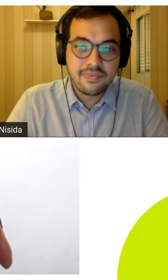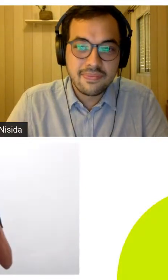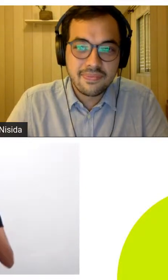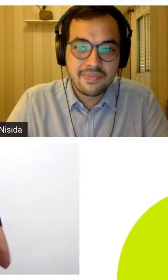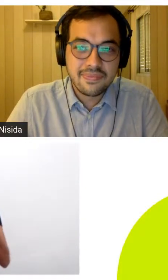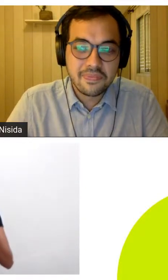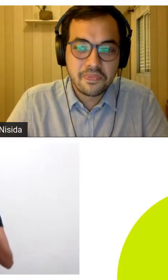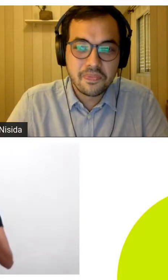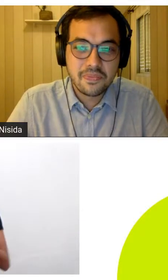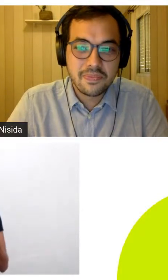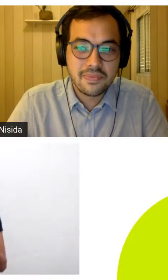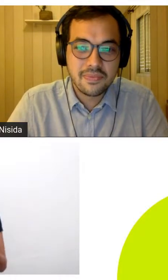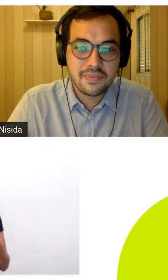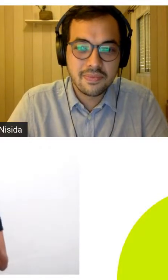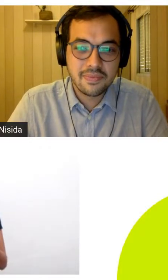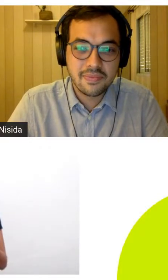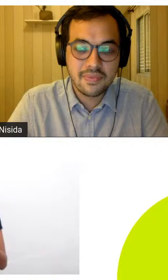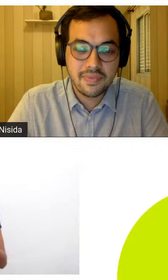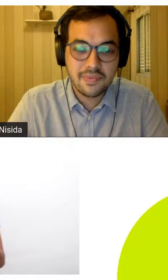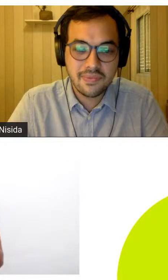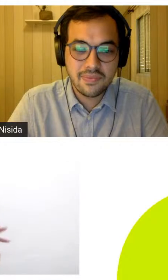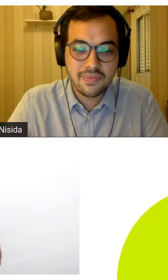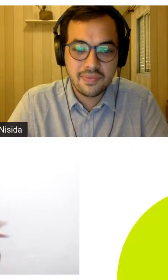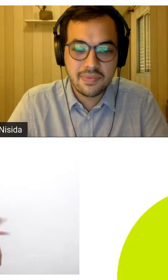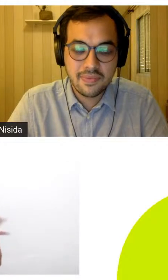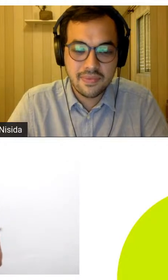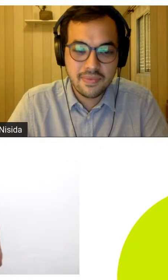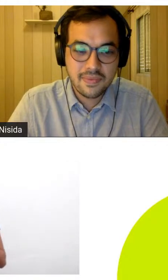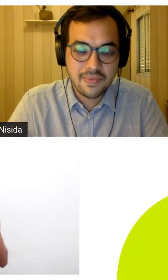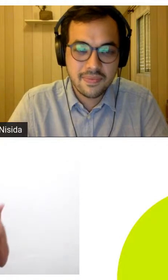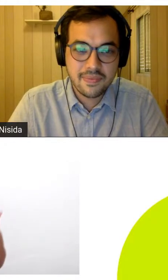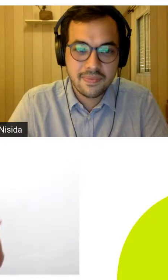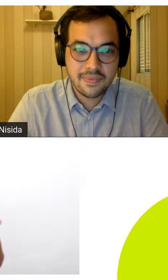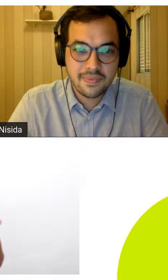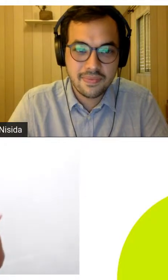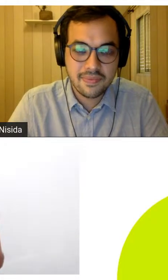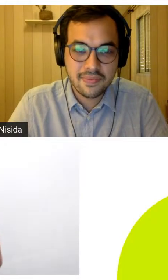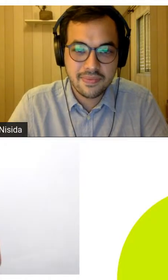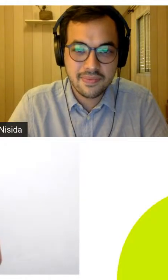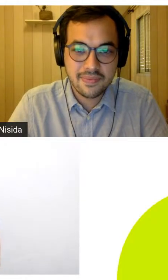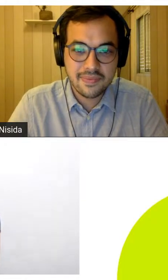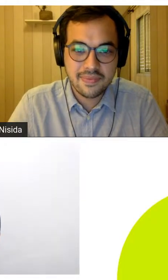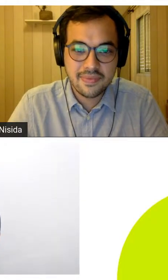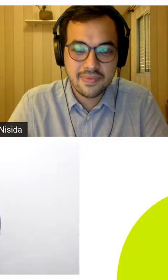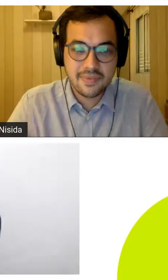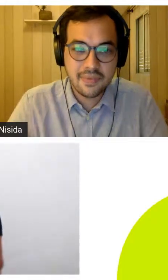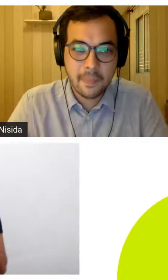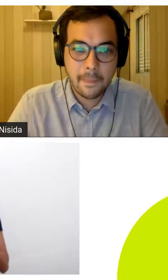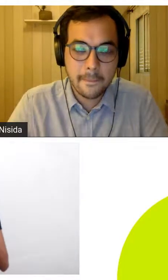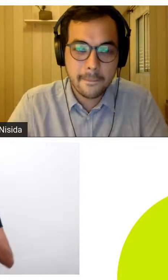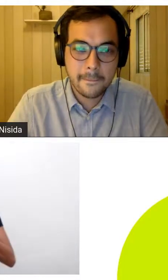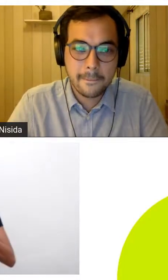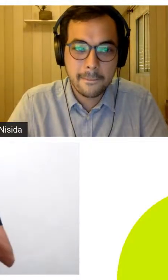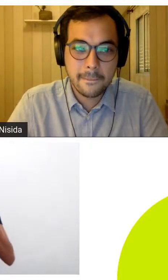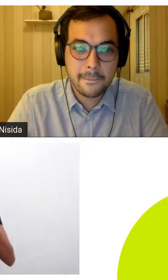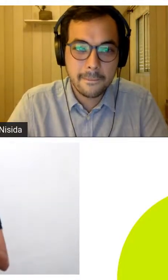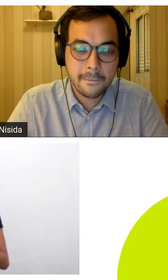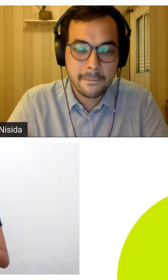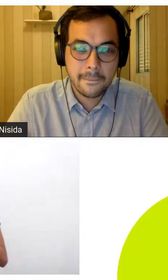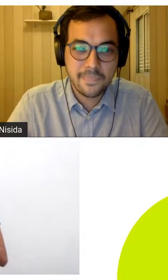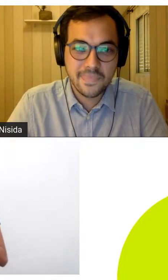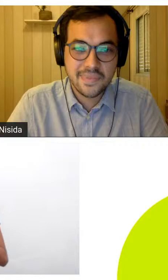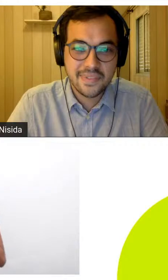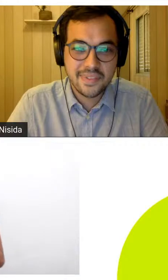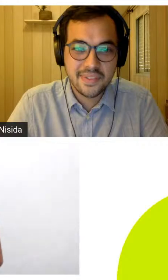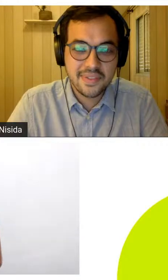organizações dedicadas ao meio ambiente continua com as suas consultorias e ele é fundador da TORI